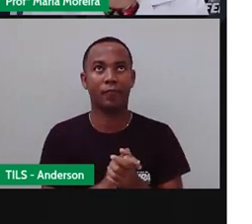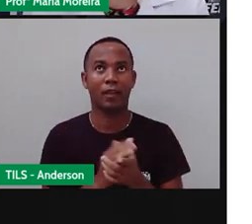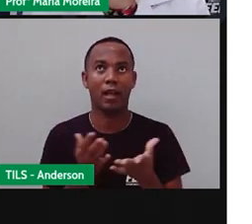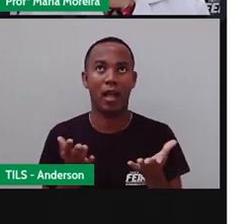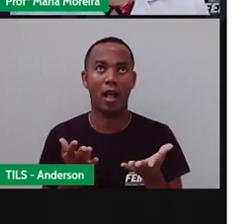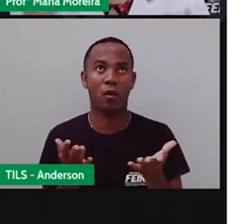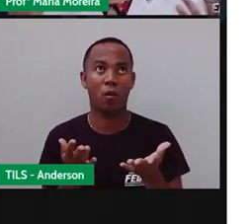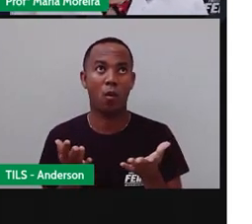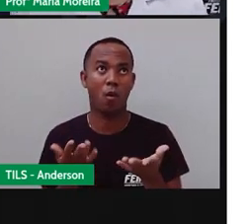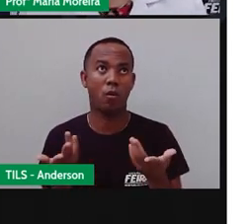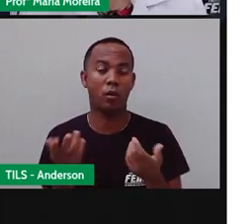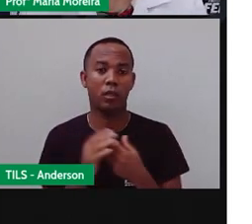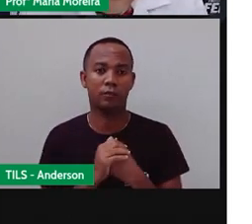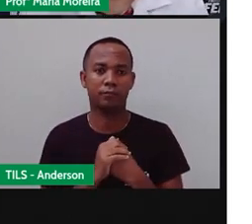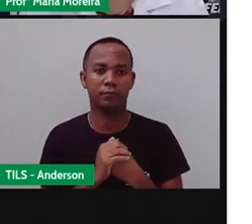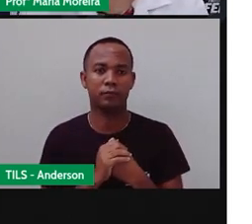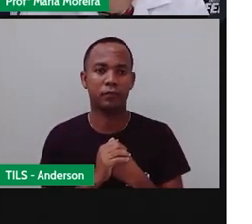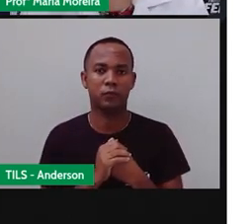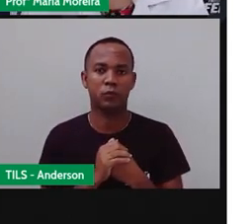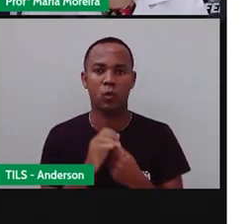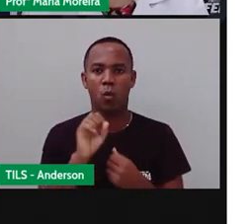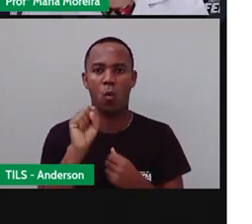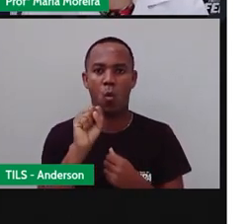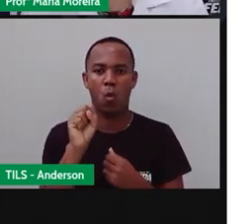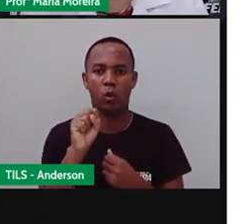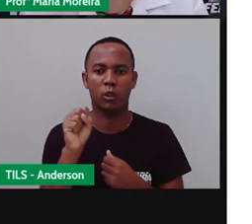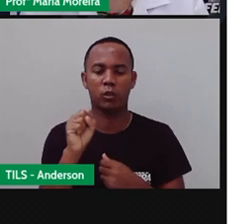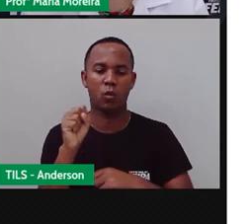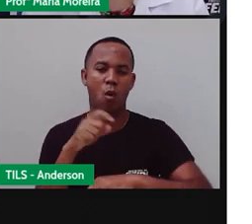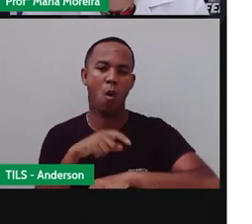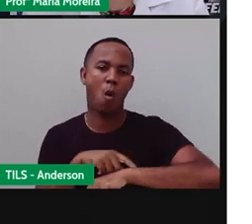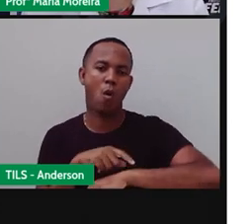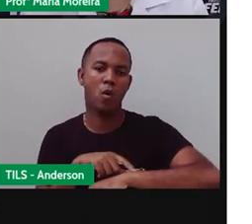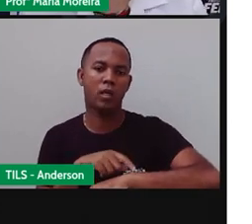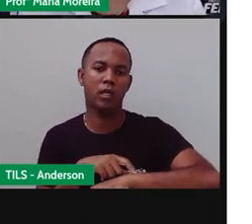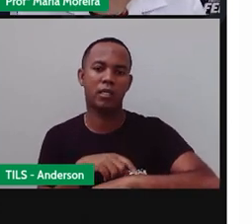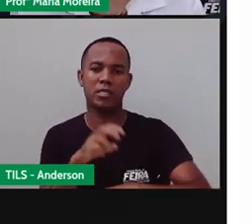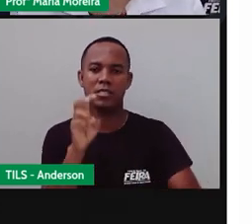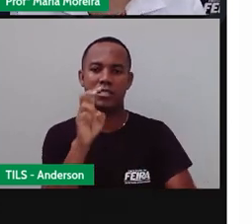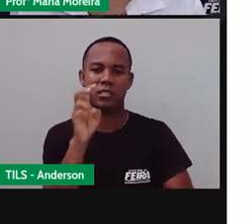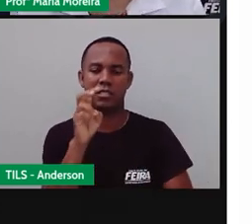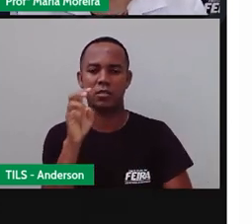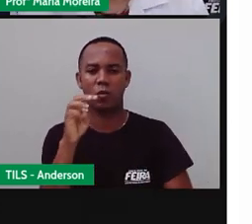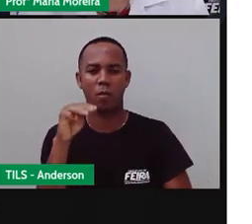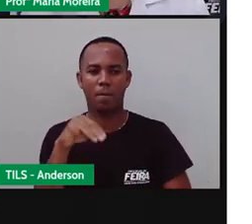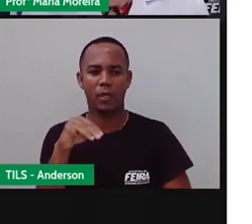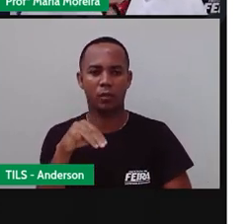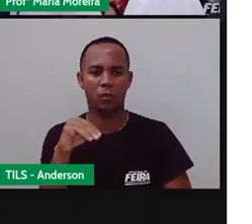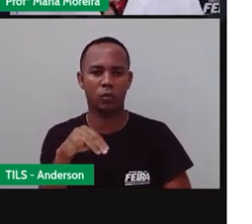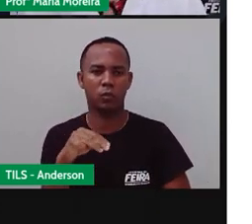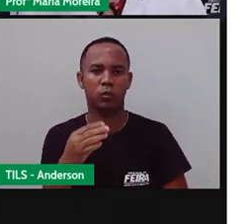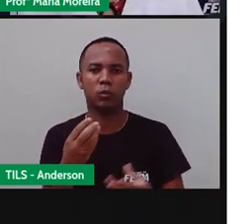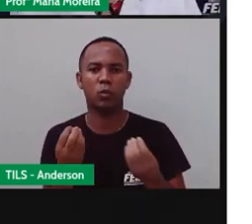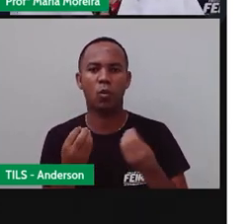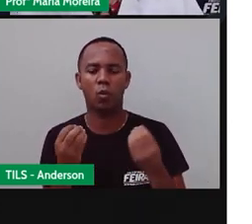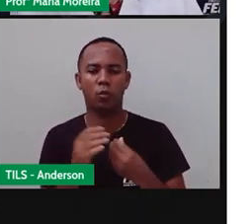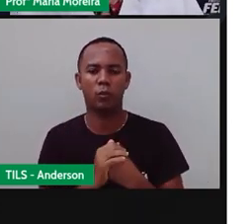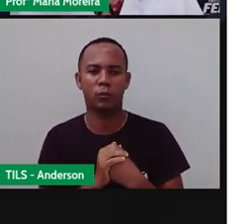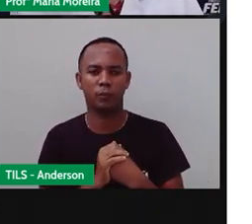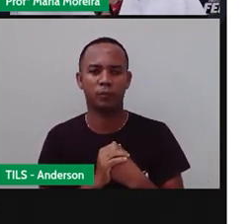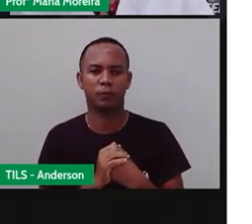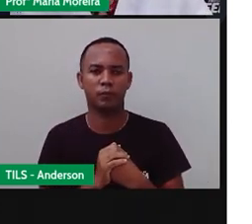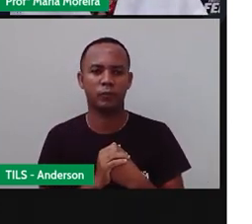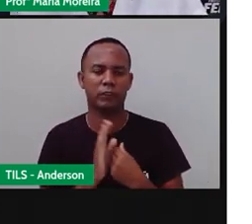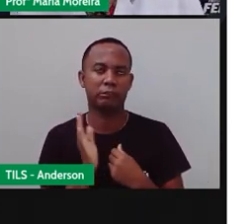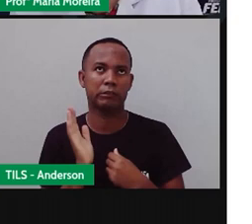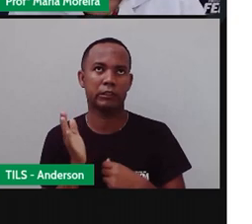são 8 horas e 5 minutos. Eu estou dando o quê? Exatidão. Ah, talvez, Anderson, seja 9